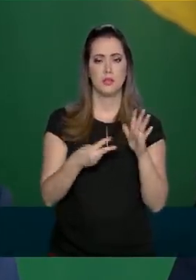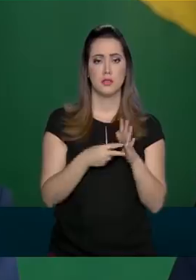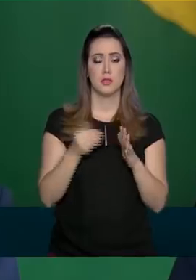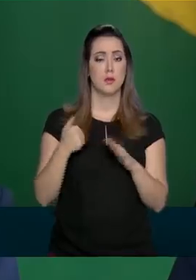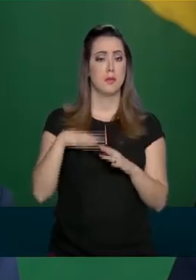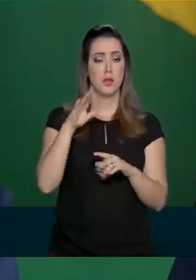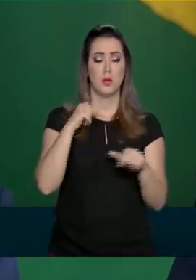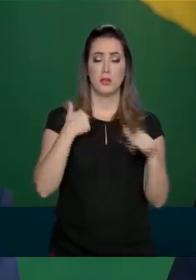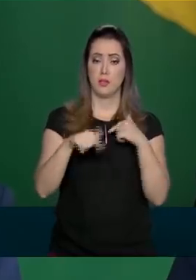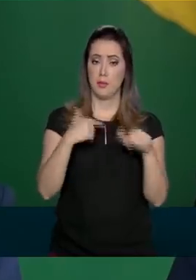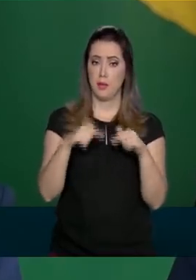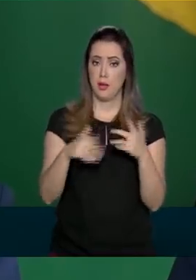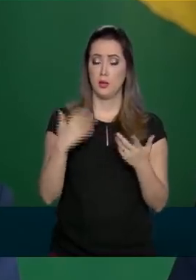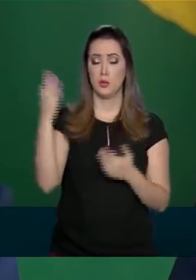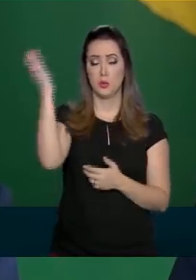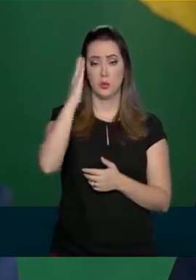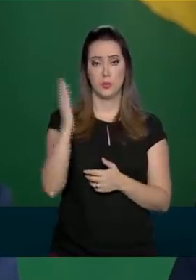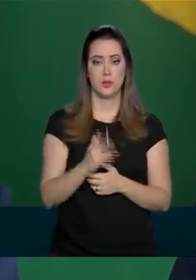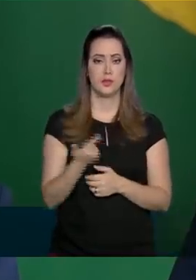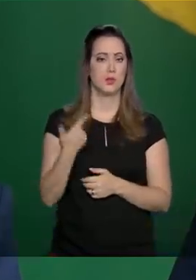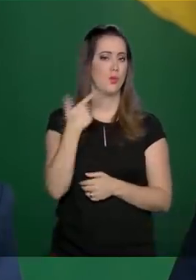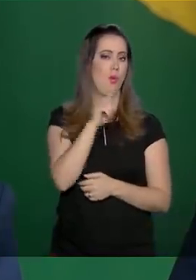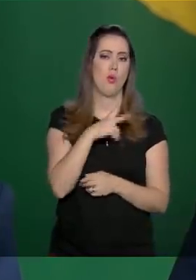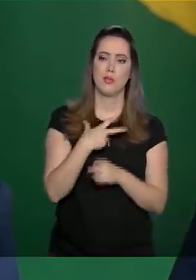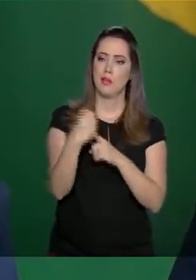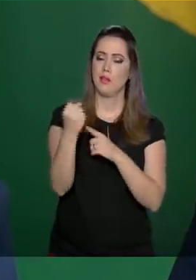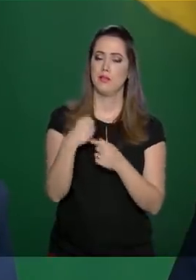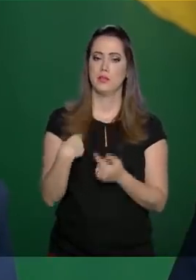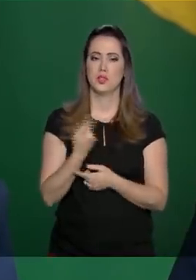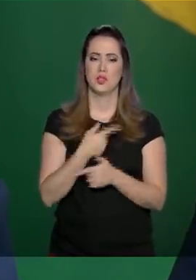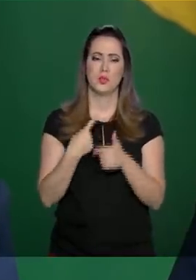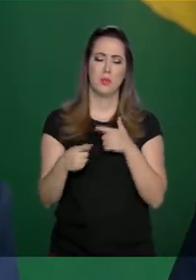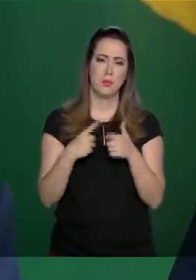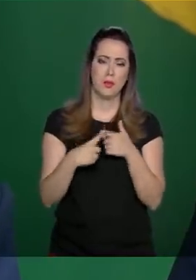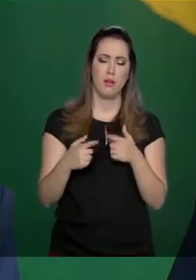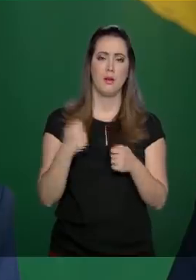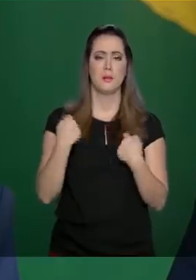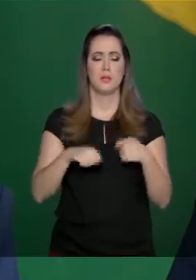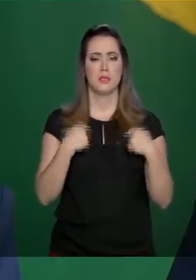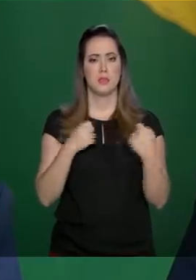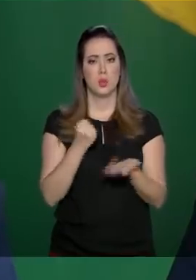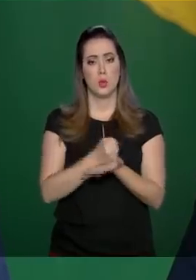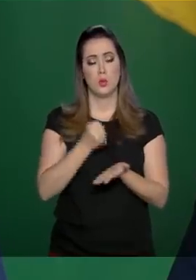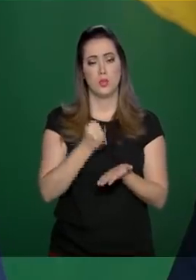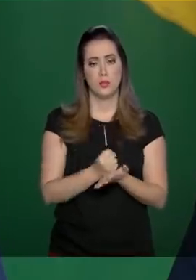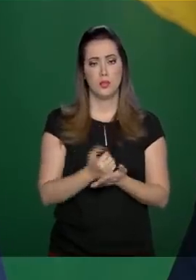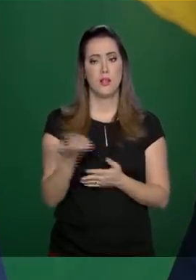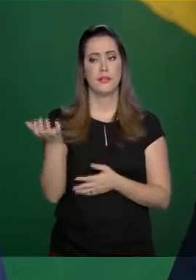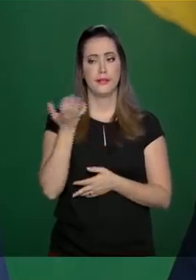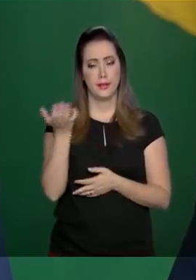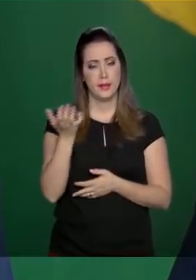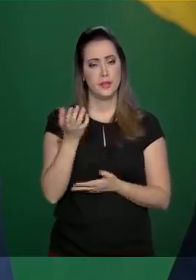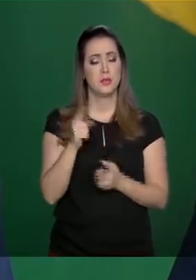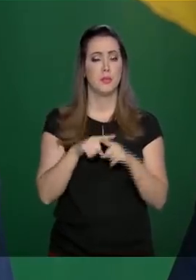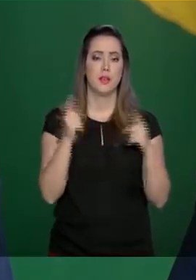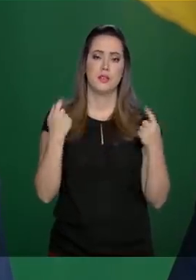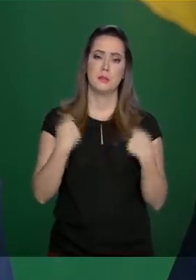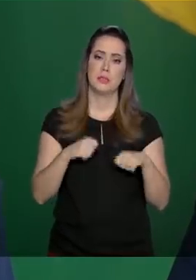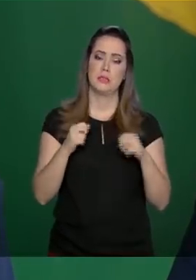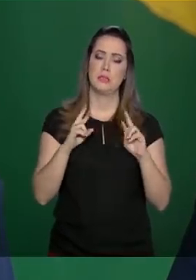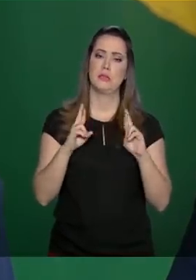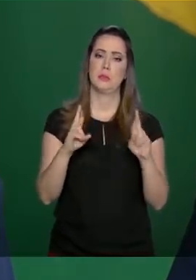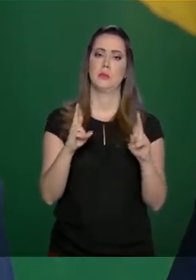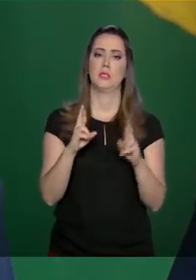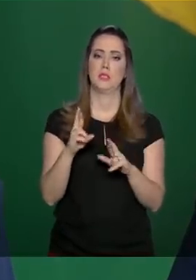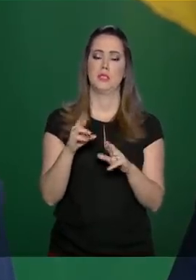força empregadora do país, não conseguem vencer. A gente está na crise, eles precisam contratar, eles querem contratar, mas eles têm que esperar, às